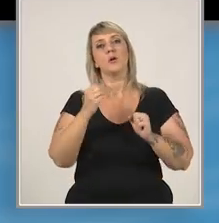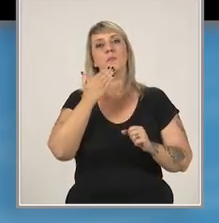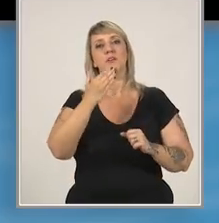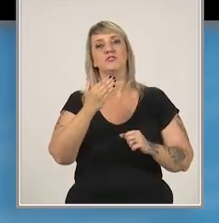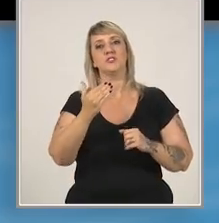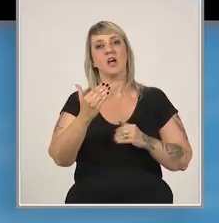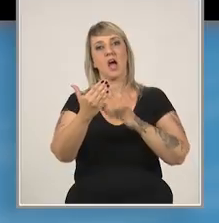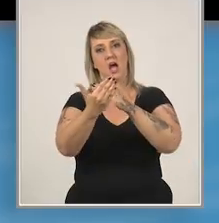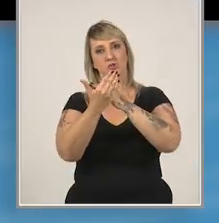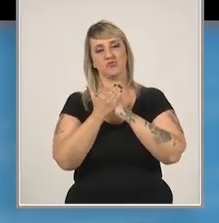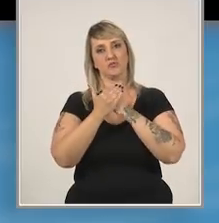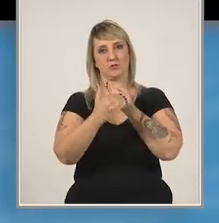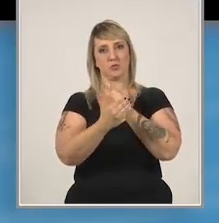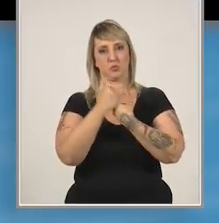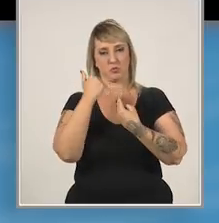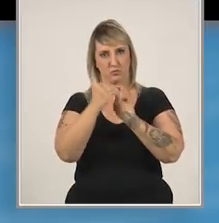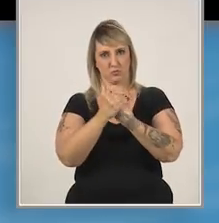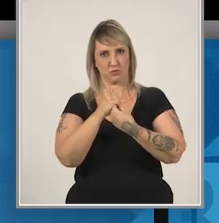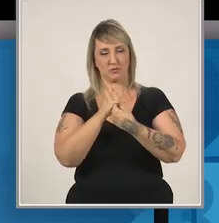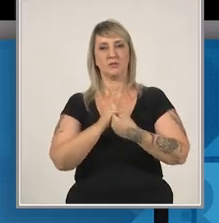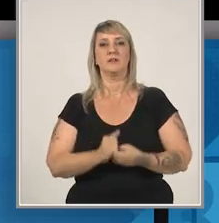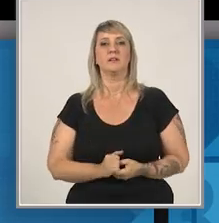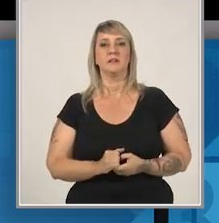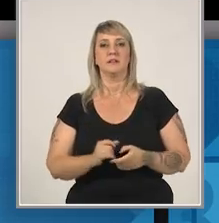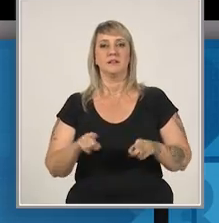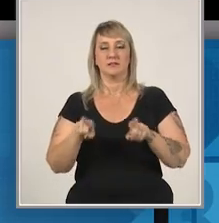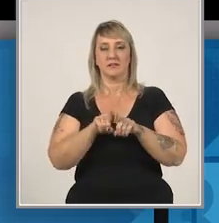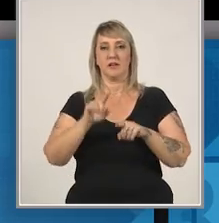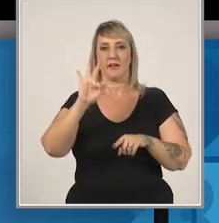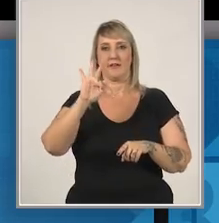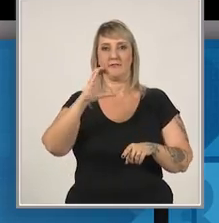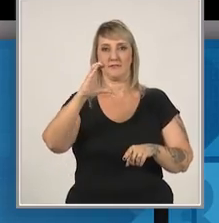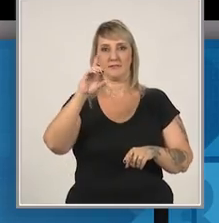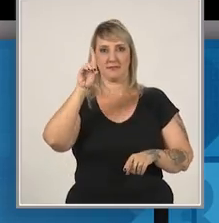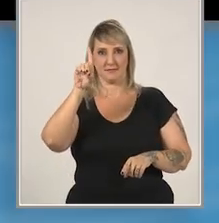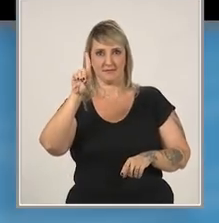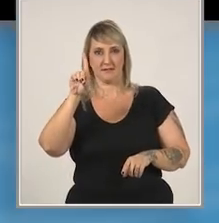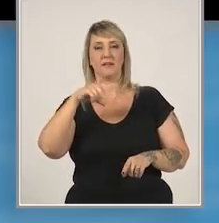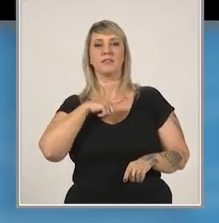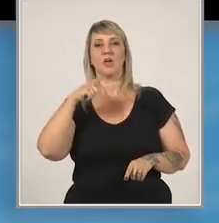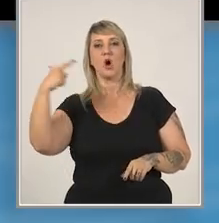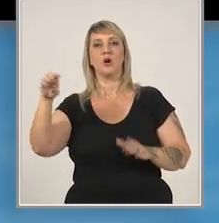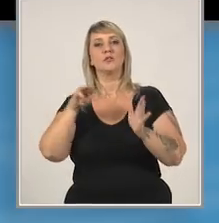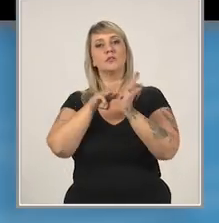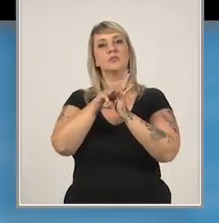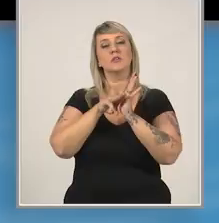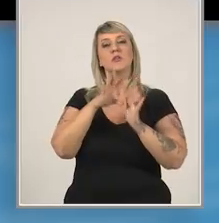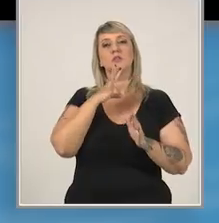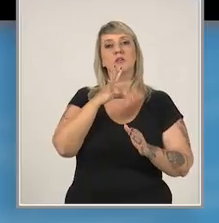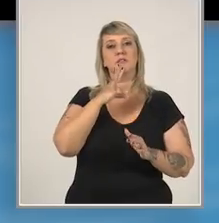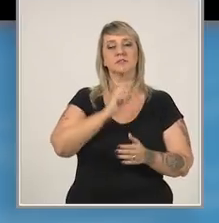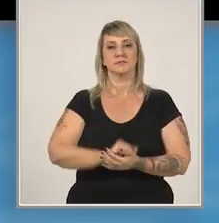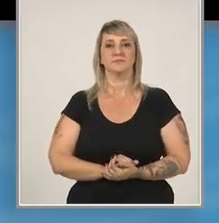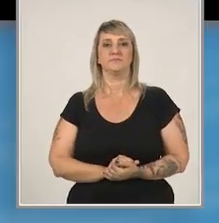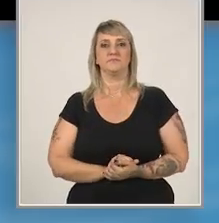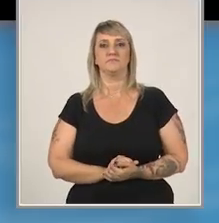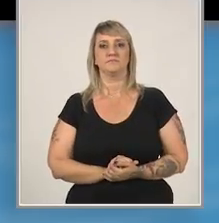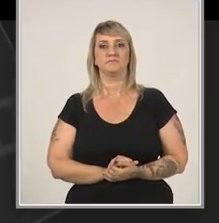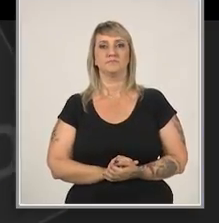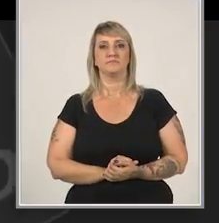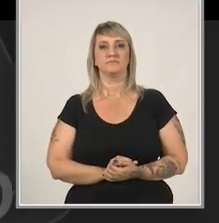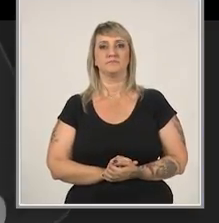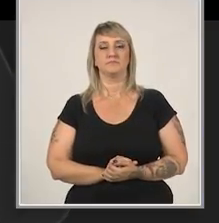você pode pedir ajuda a um consultor. Além do fluxo de caixa descontado, existe outro método para conhecer o Valuation.